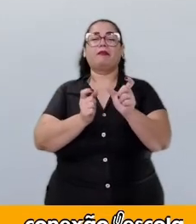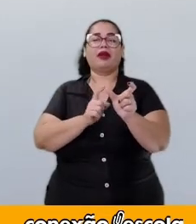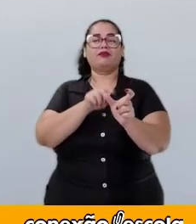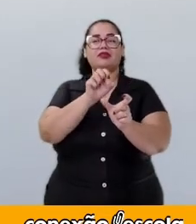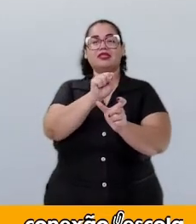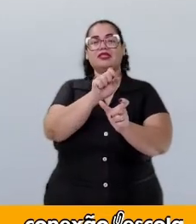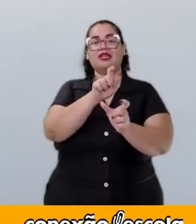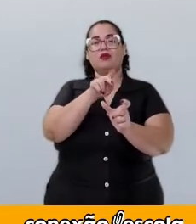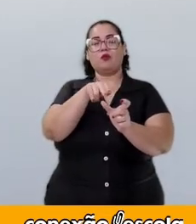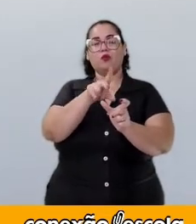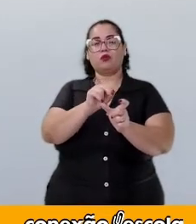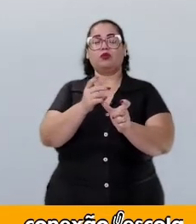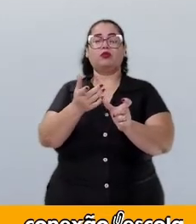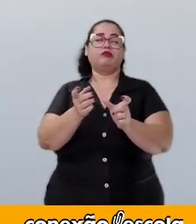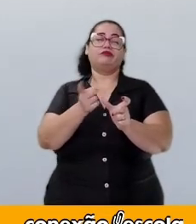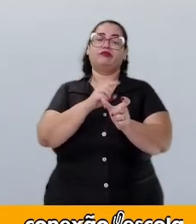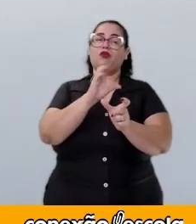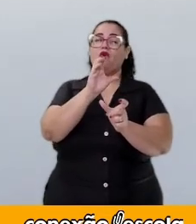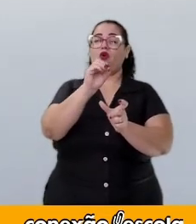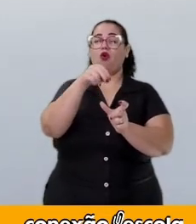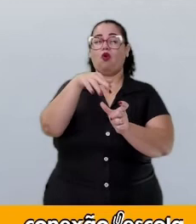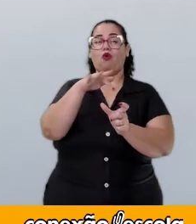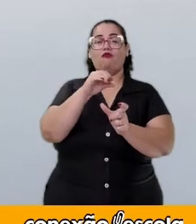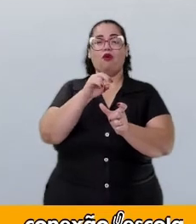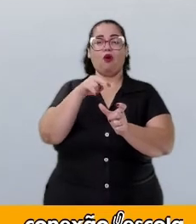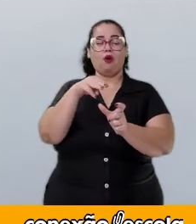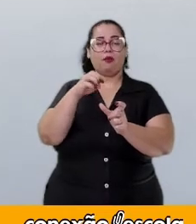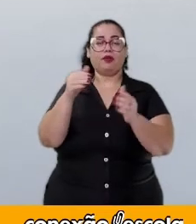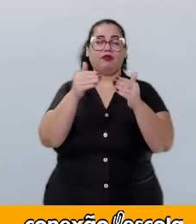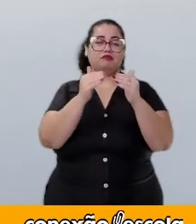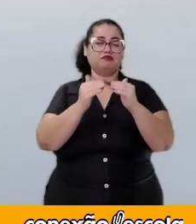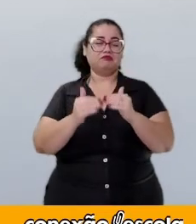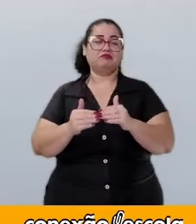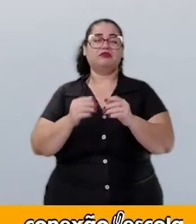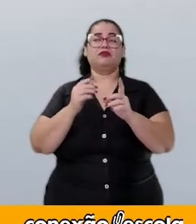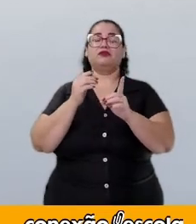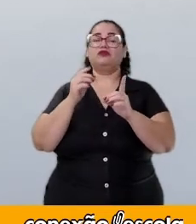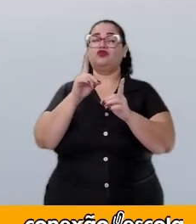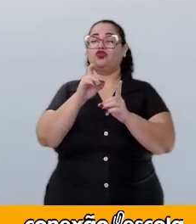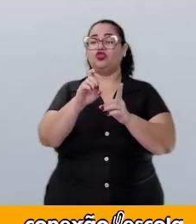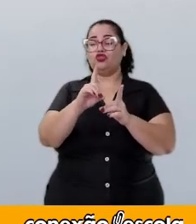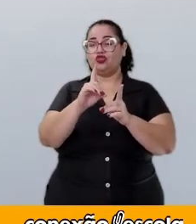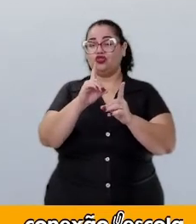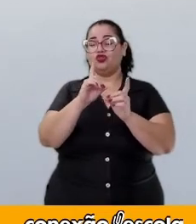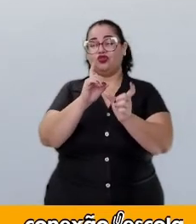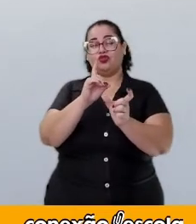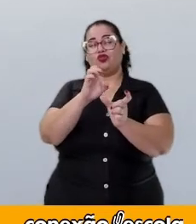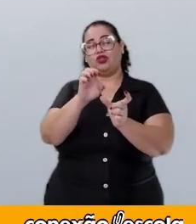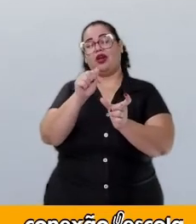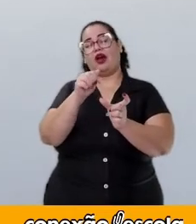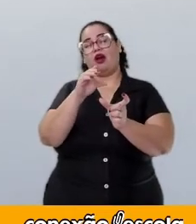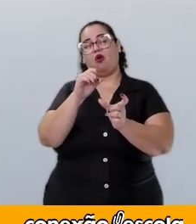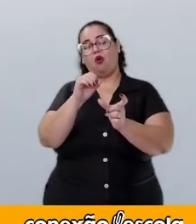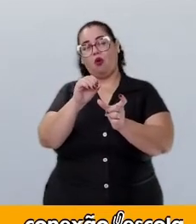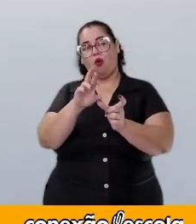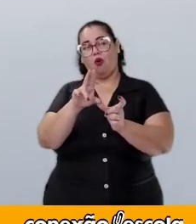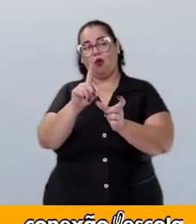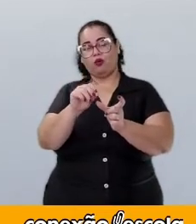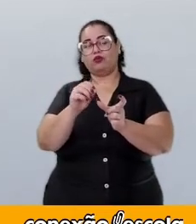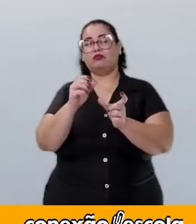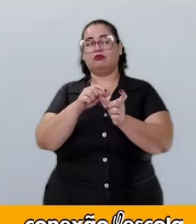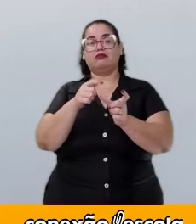Pode ser o conforme, em conformidade, de acordo com, para não